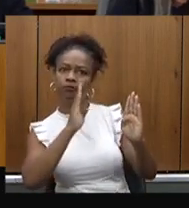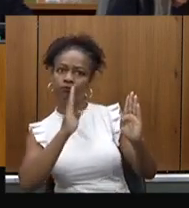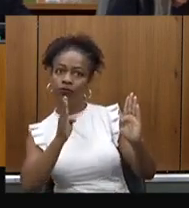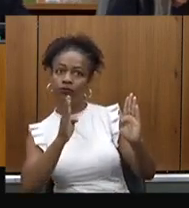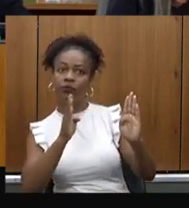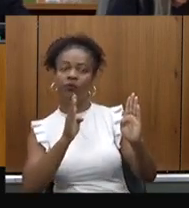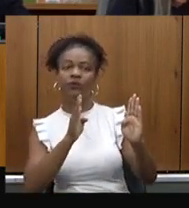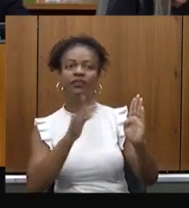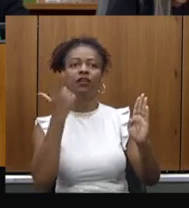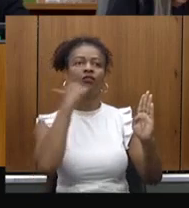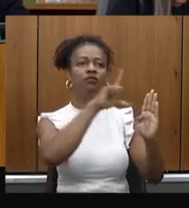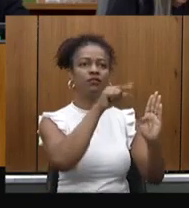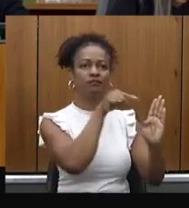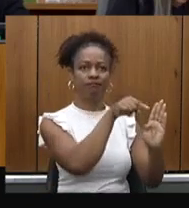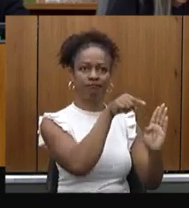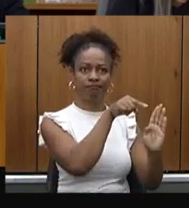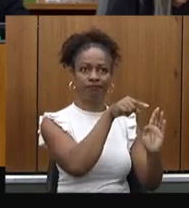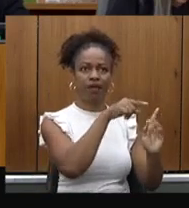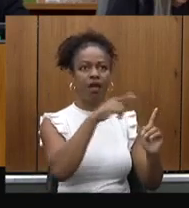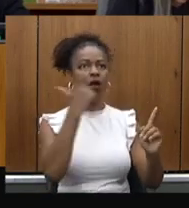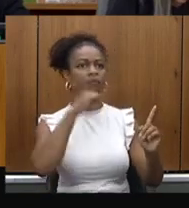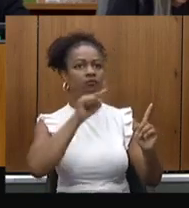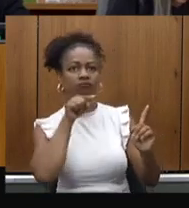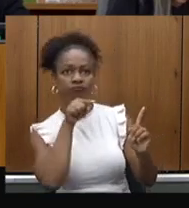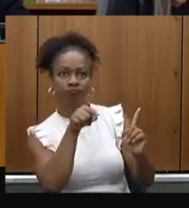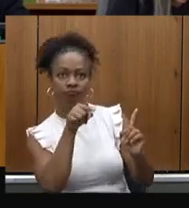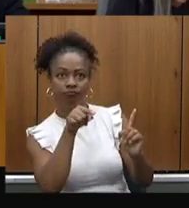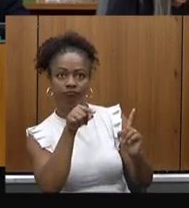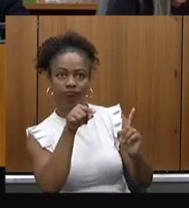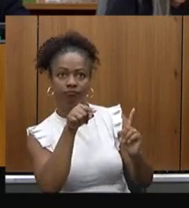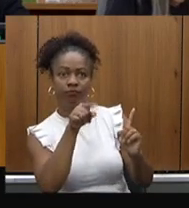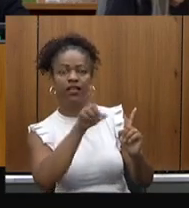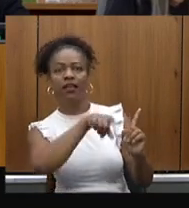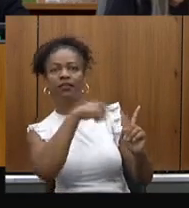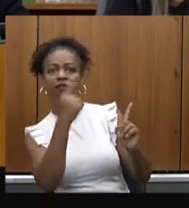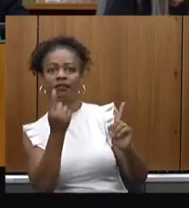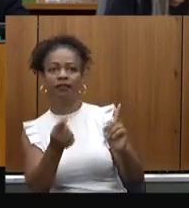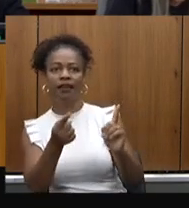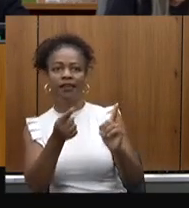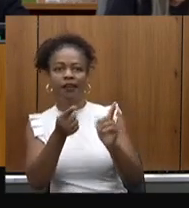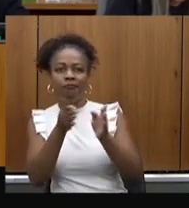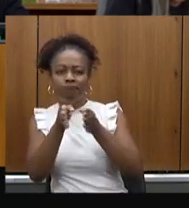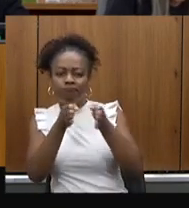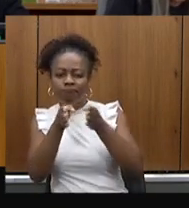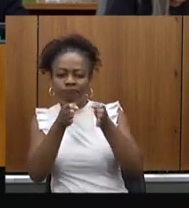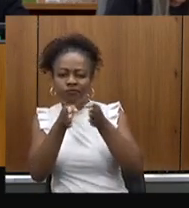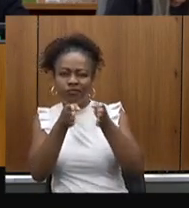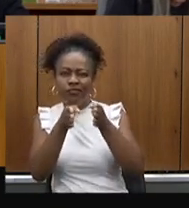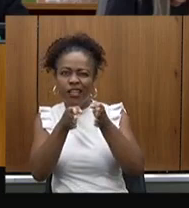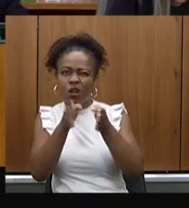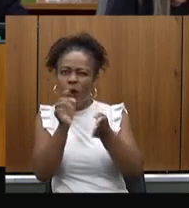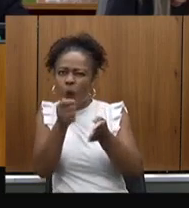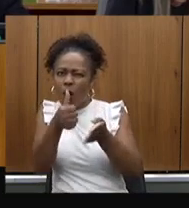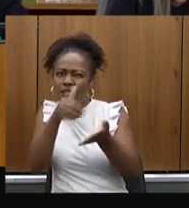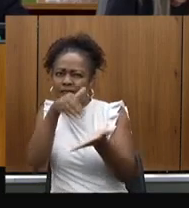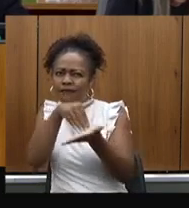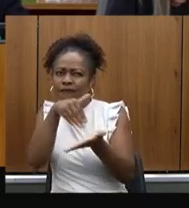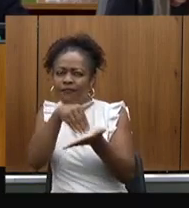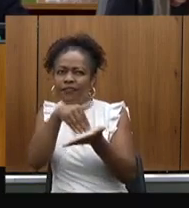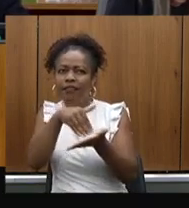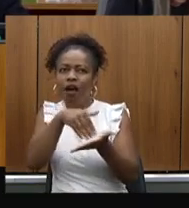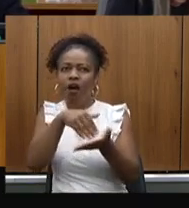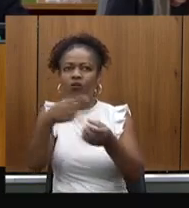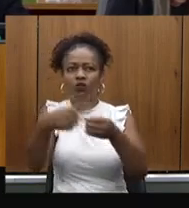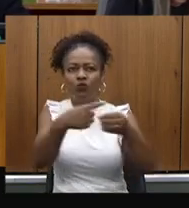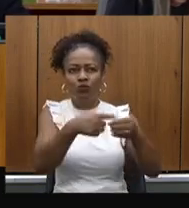etapa. Vazios assistenciais pactuados, estamos aí na fase final de apresentação aos municípios plenos.